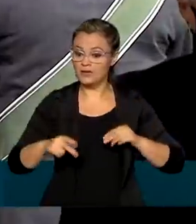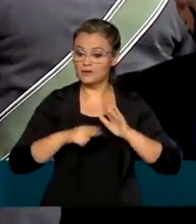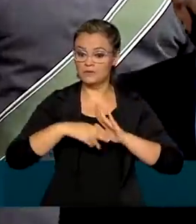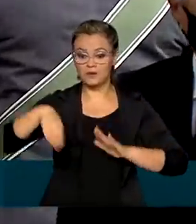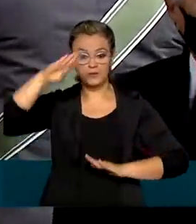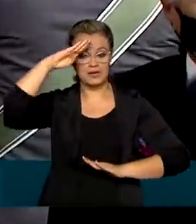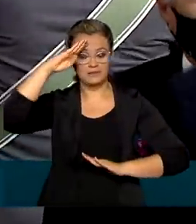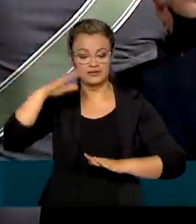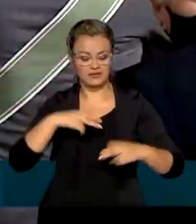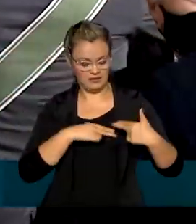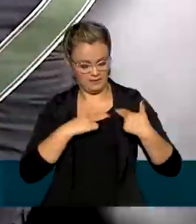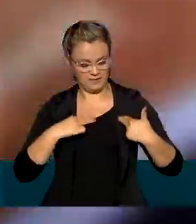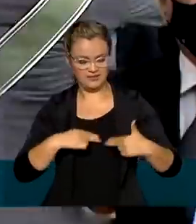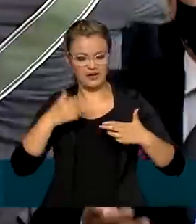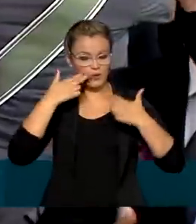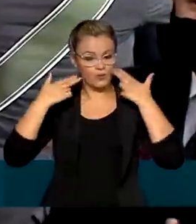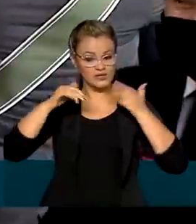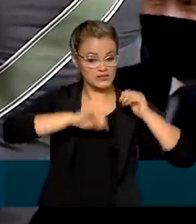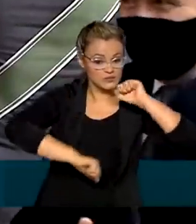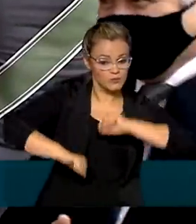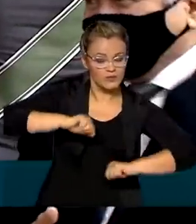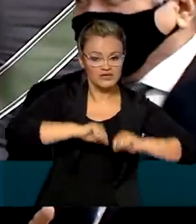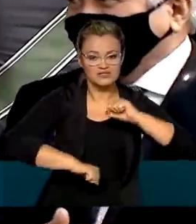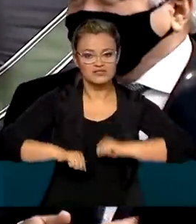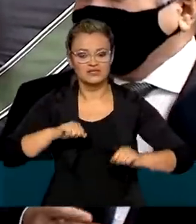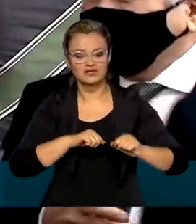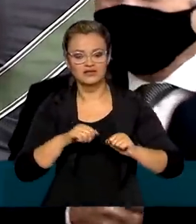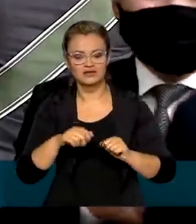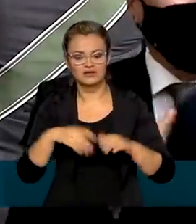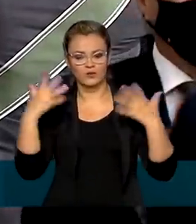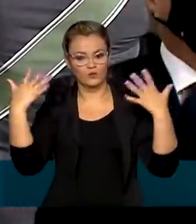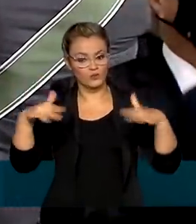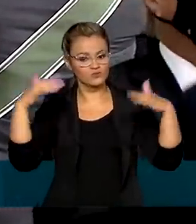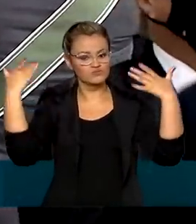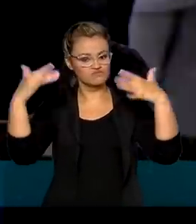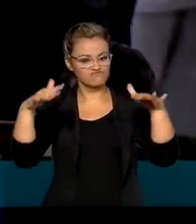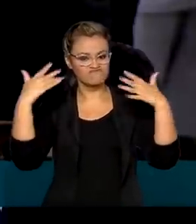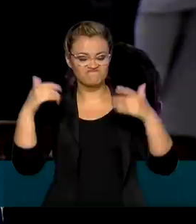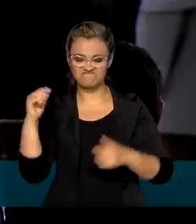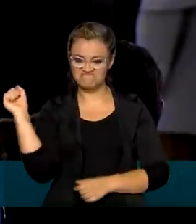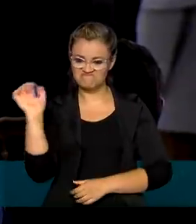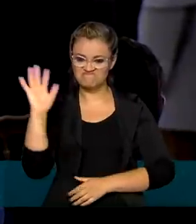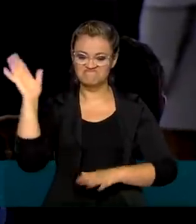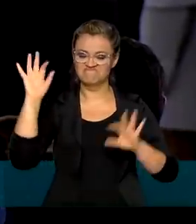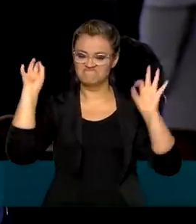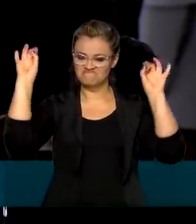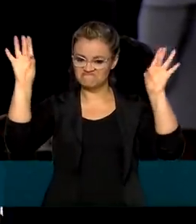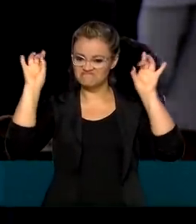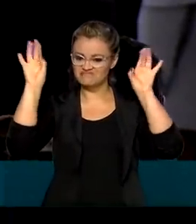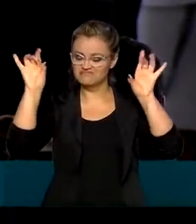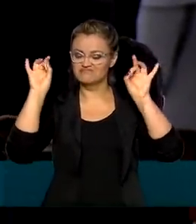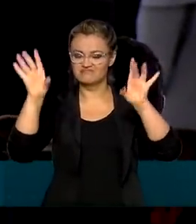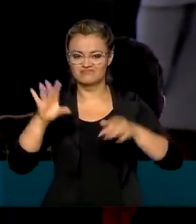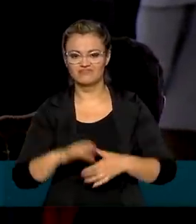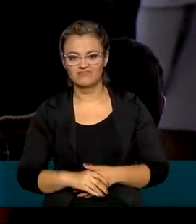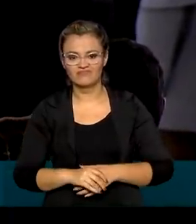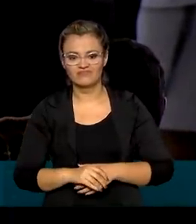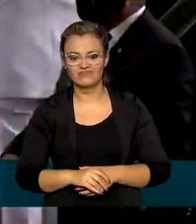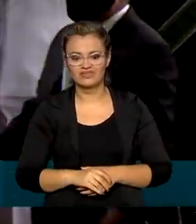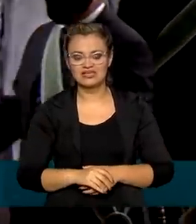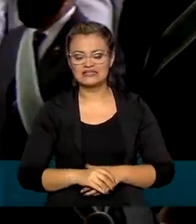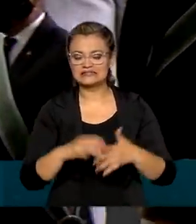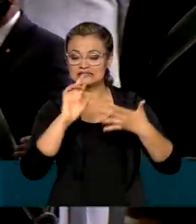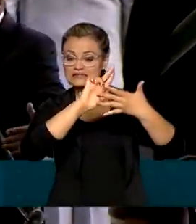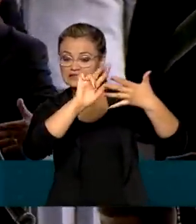e a Medalha do Exército Brasileiro, insígnias do mais alto reconhecimento honroso da instituição. Entre os